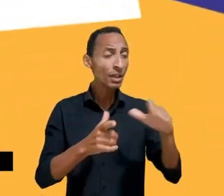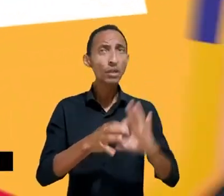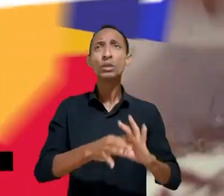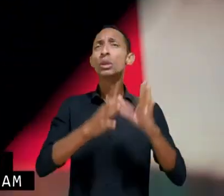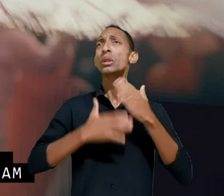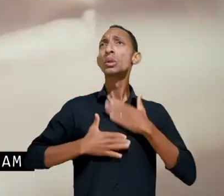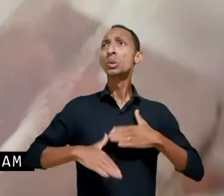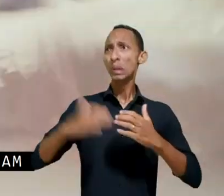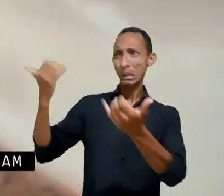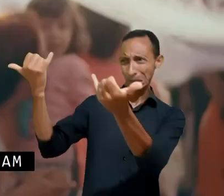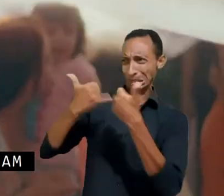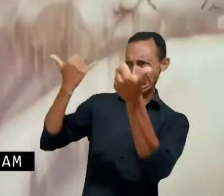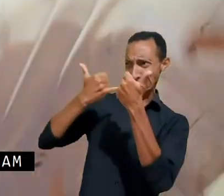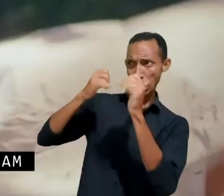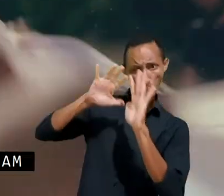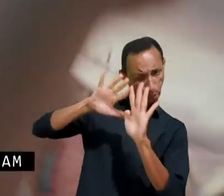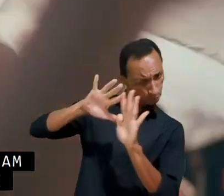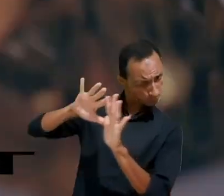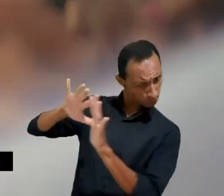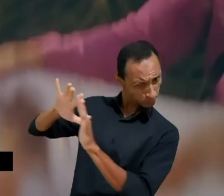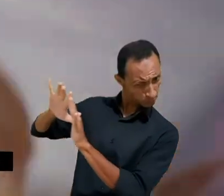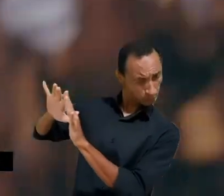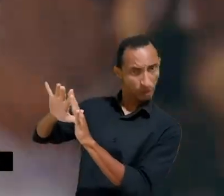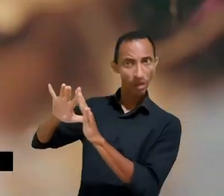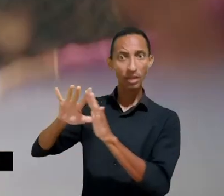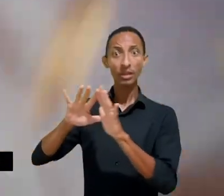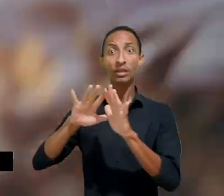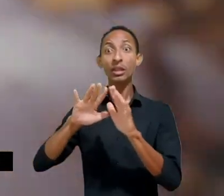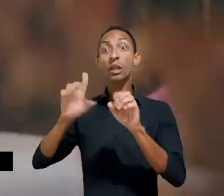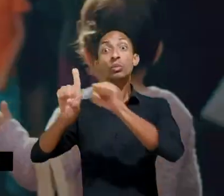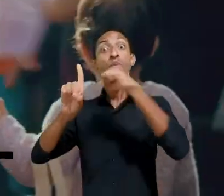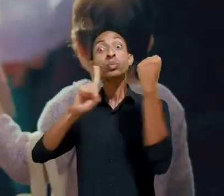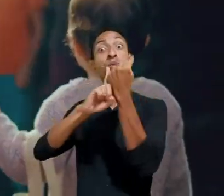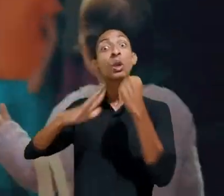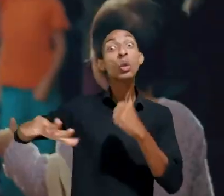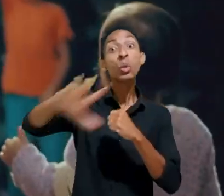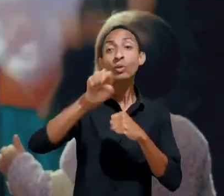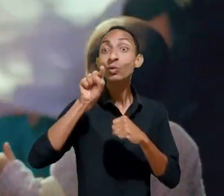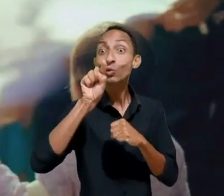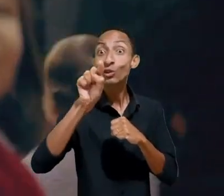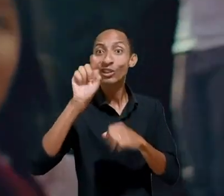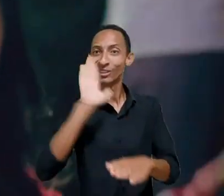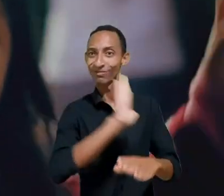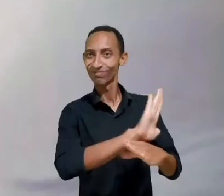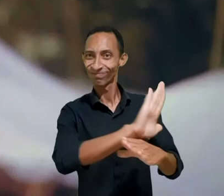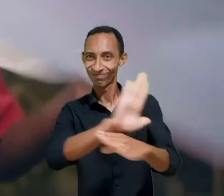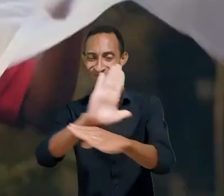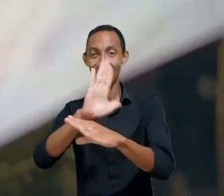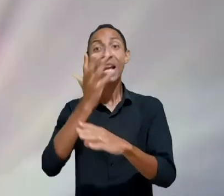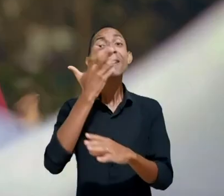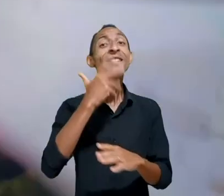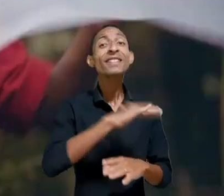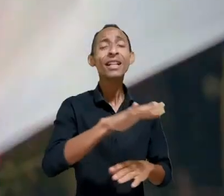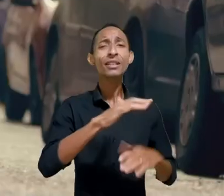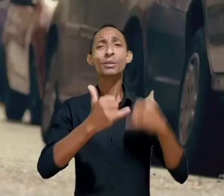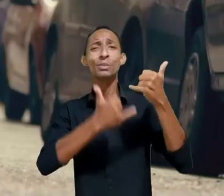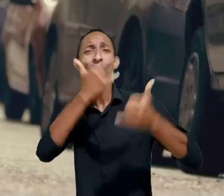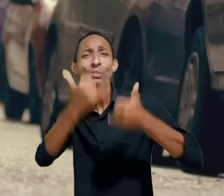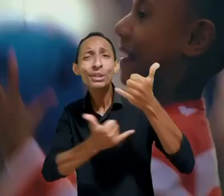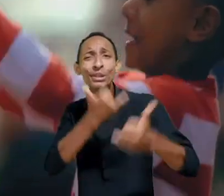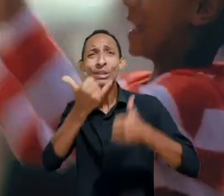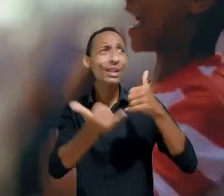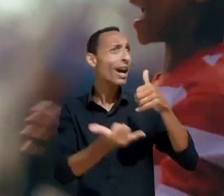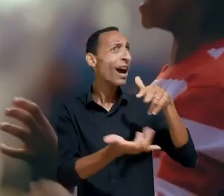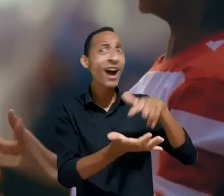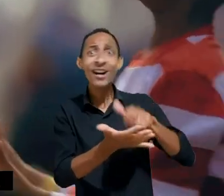com a ajuda de toda a sociedade com a sua ajuda porque criança precisa brincar brincar muito não de